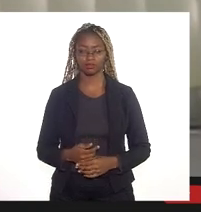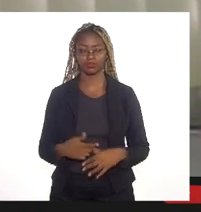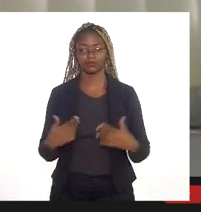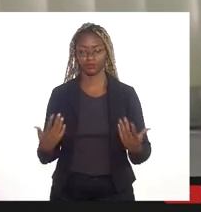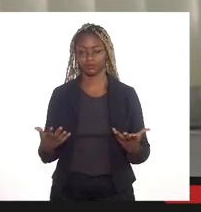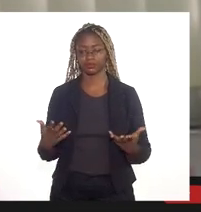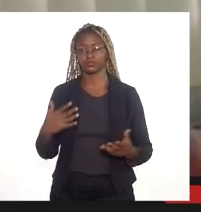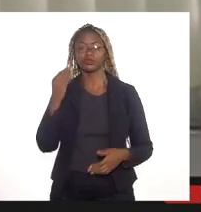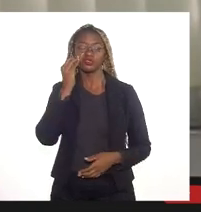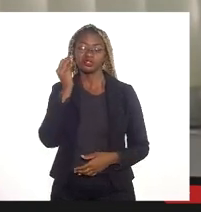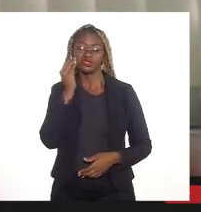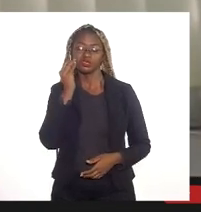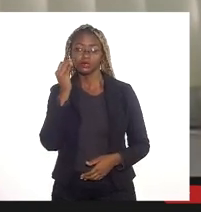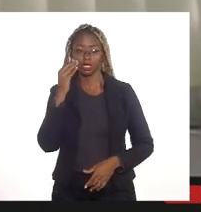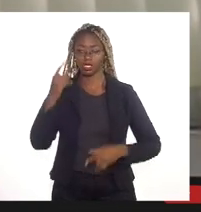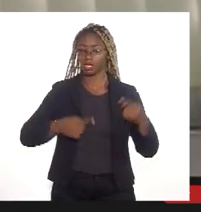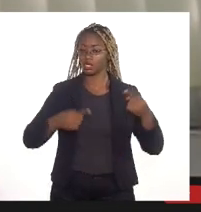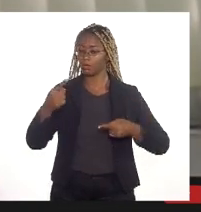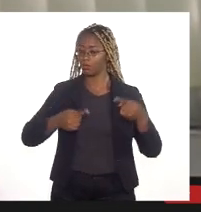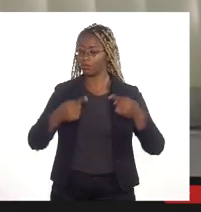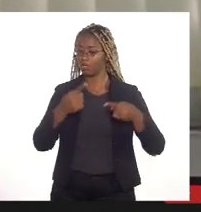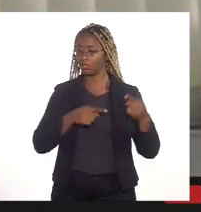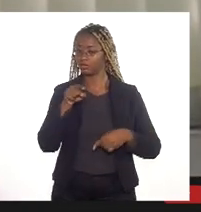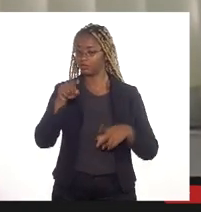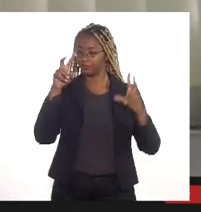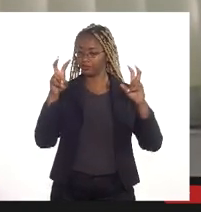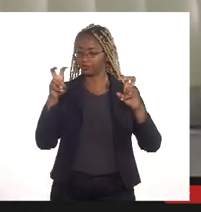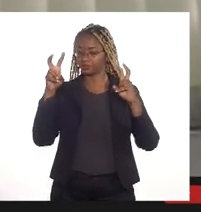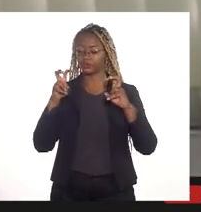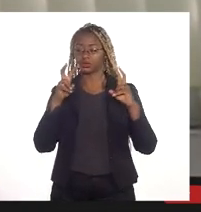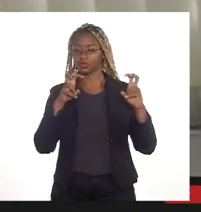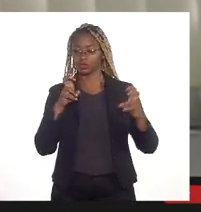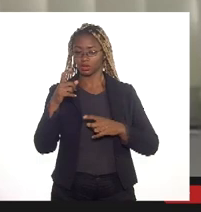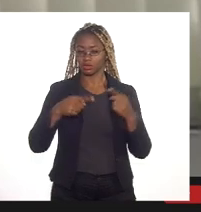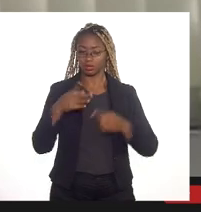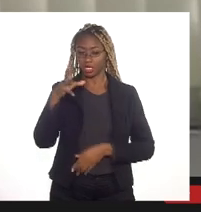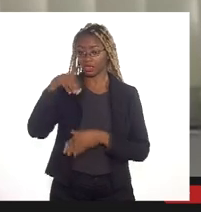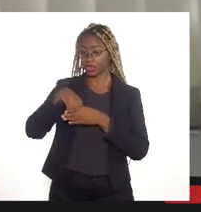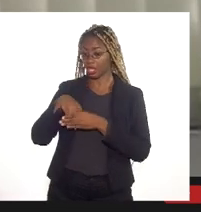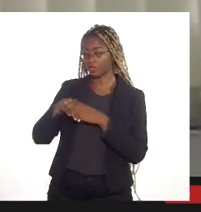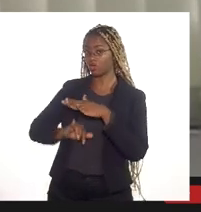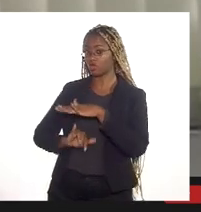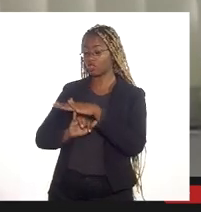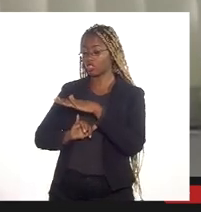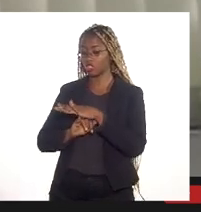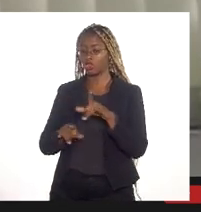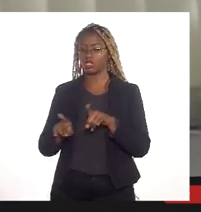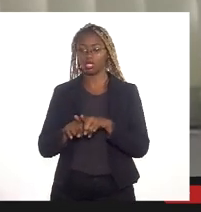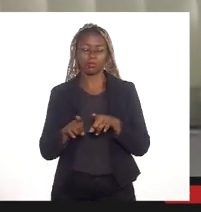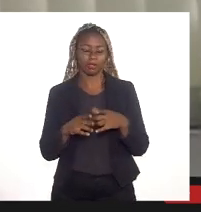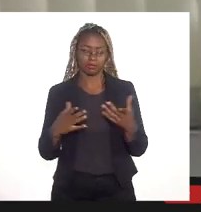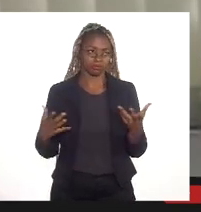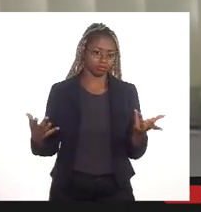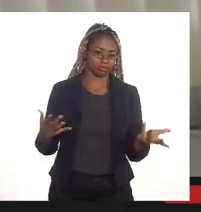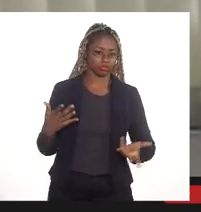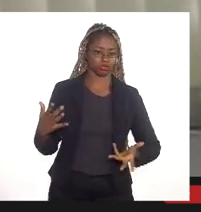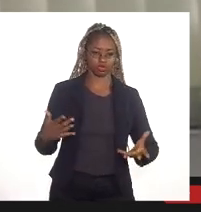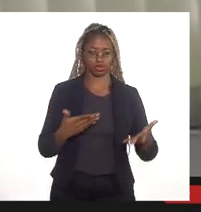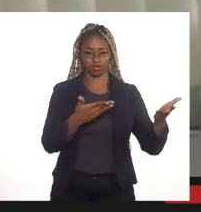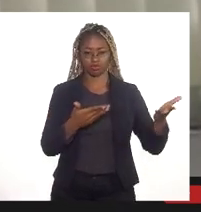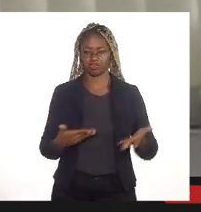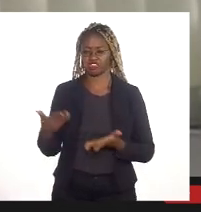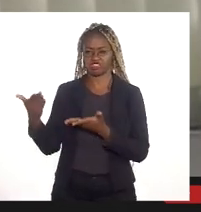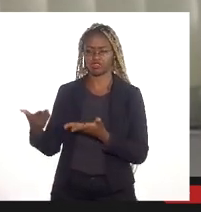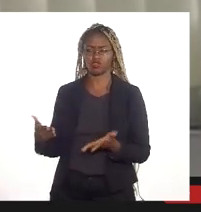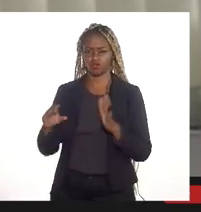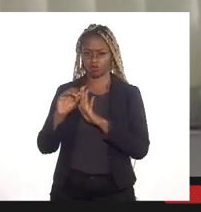tentar em algum nível debater essa questão tanto internamente aqui no Instituto, através de algum ofício,